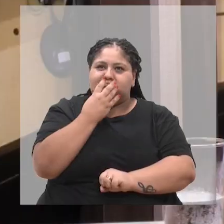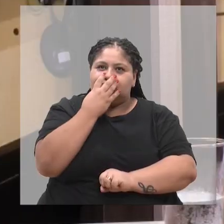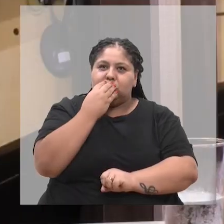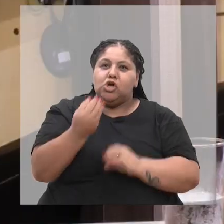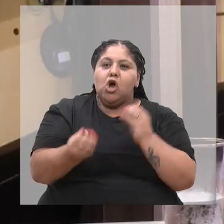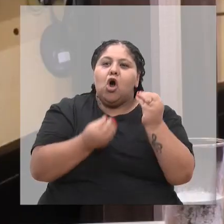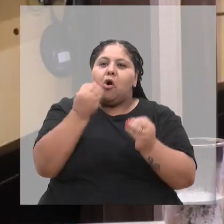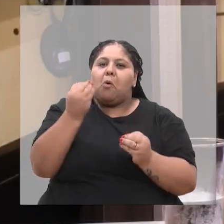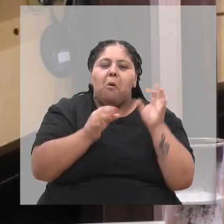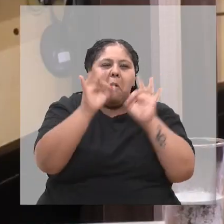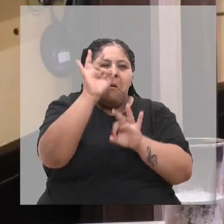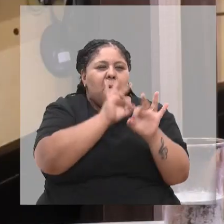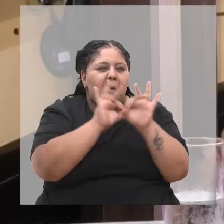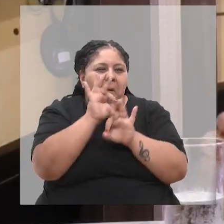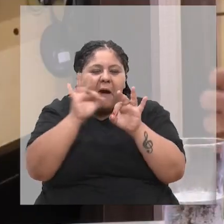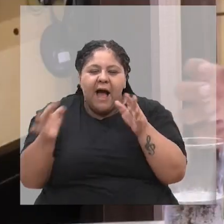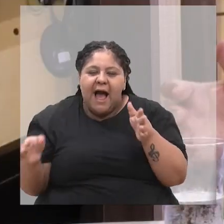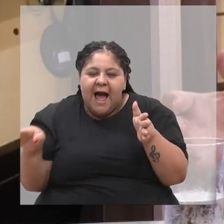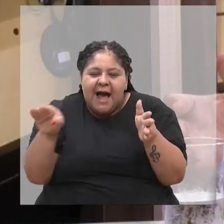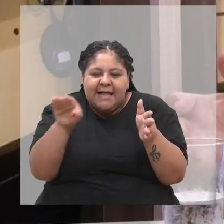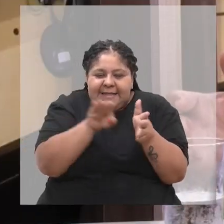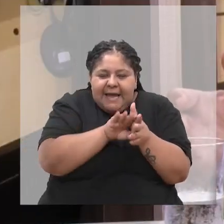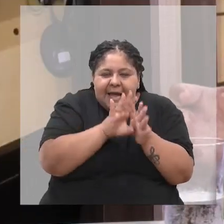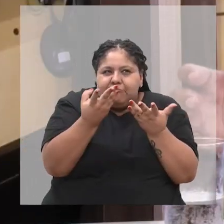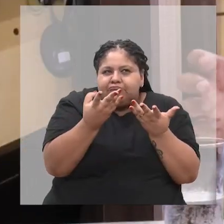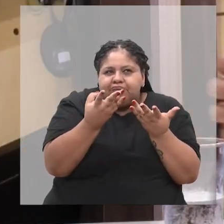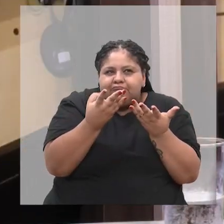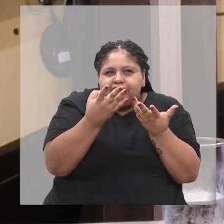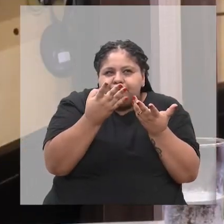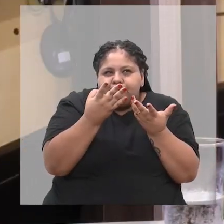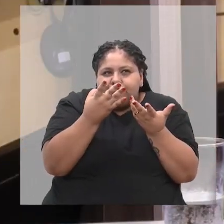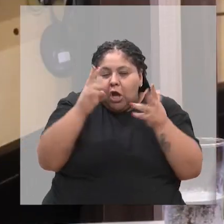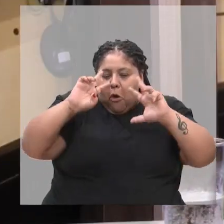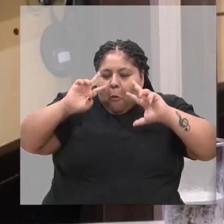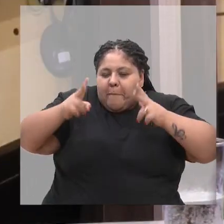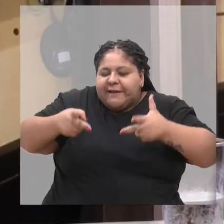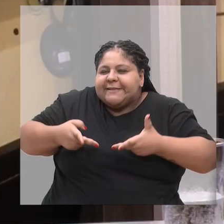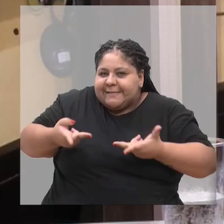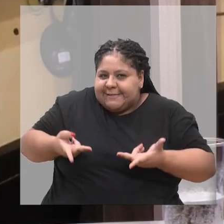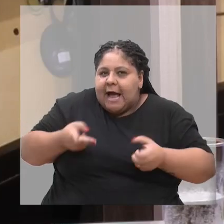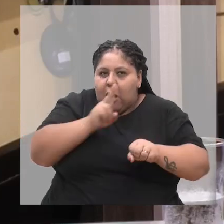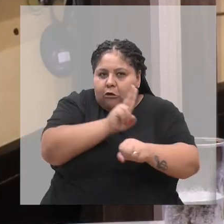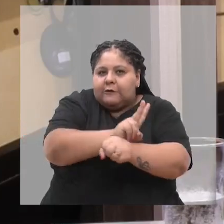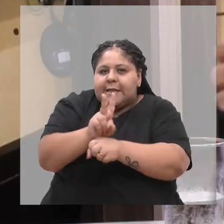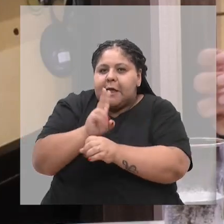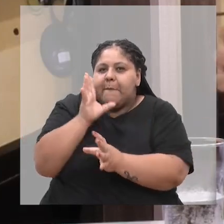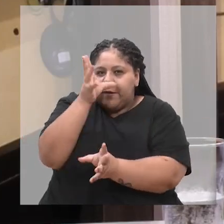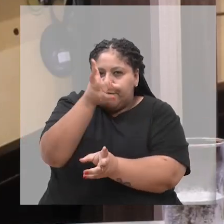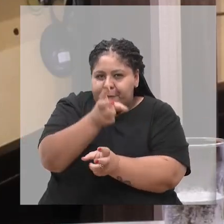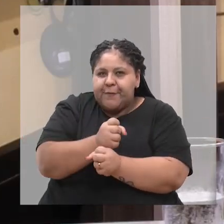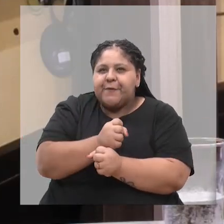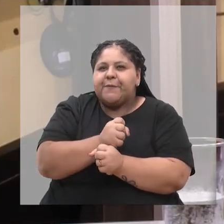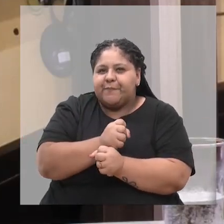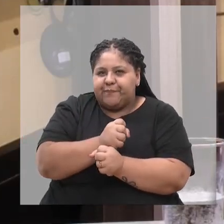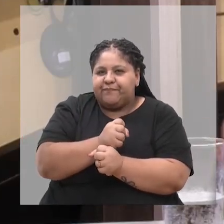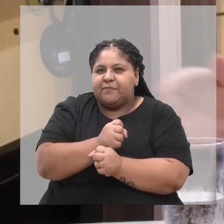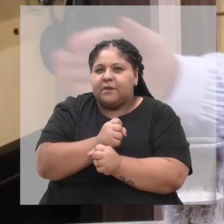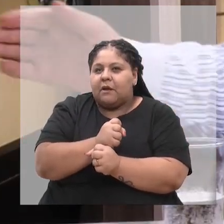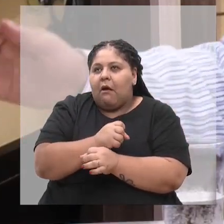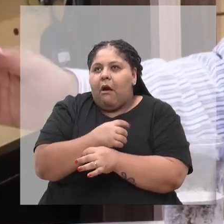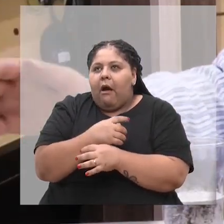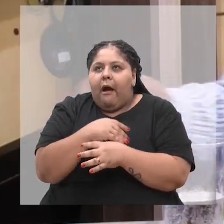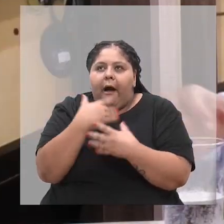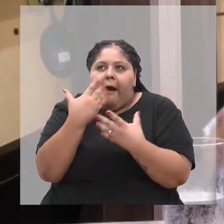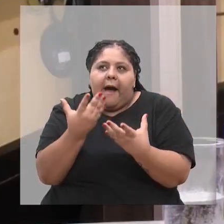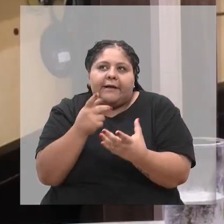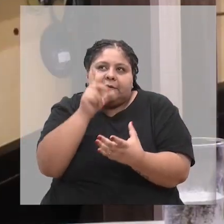passo a passo até humanizar, digamos assim, o tratamento dado aos animais? Eu sei que até um termo, ah,